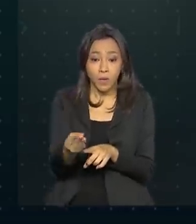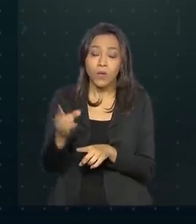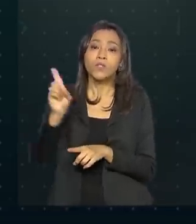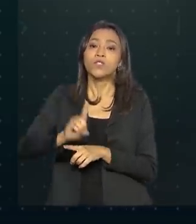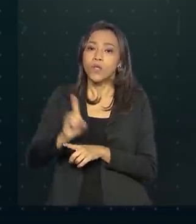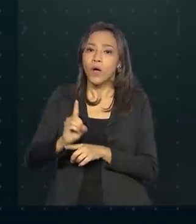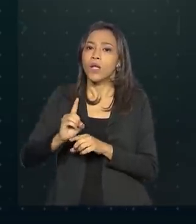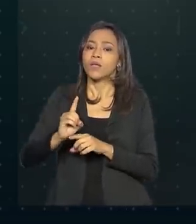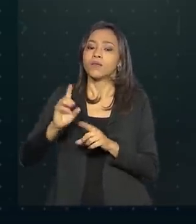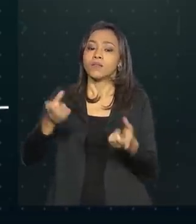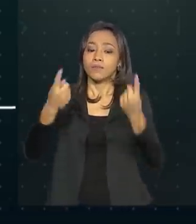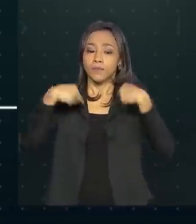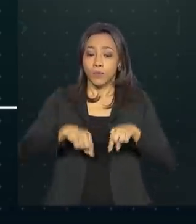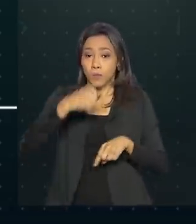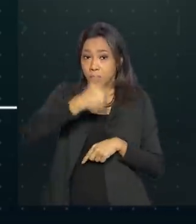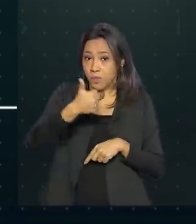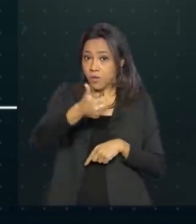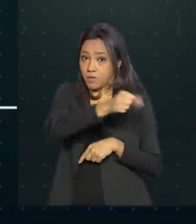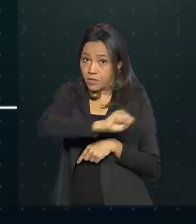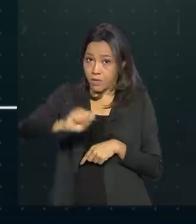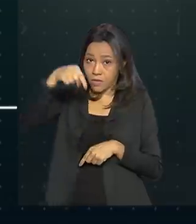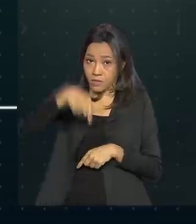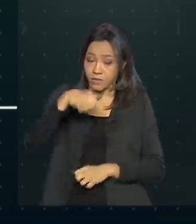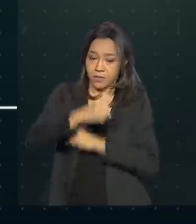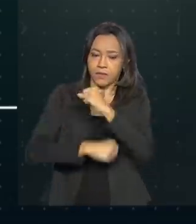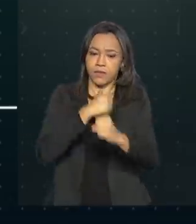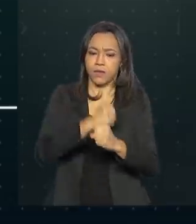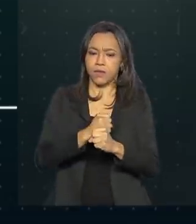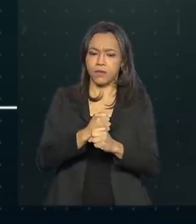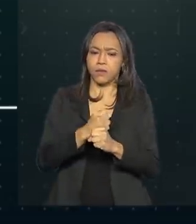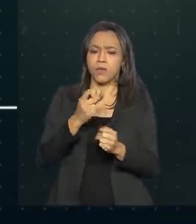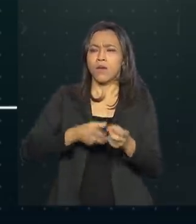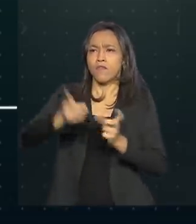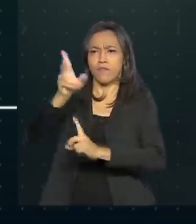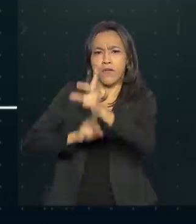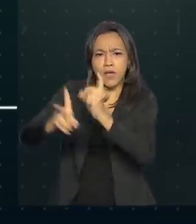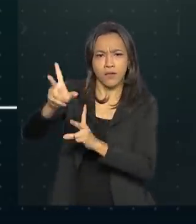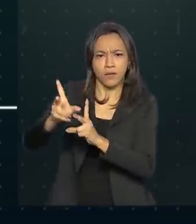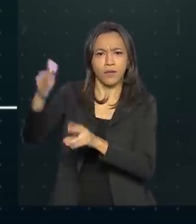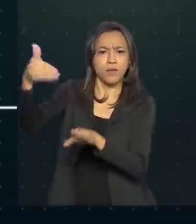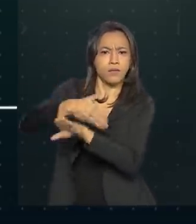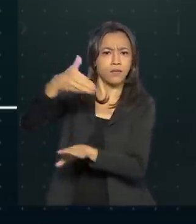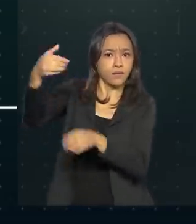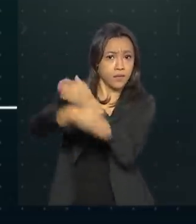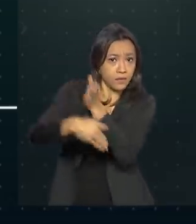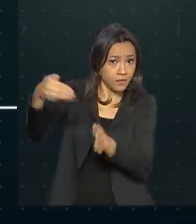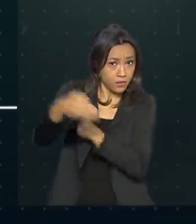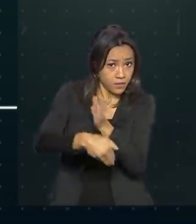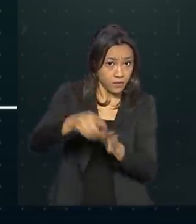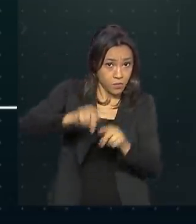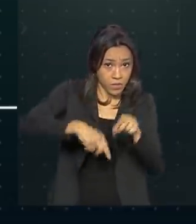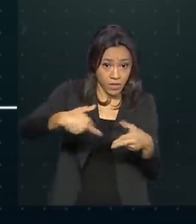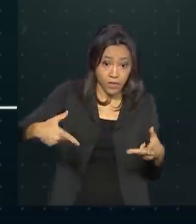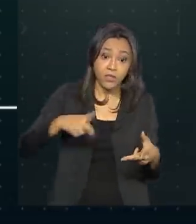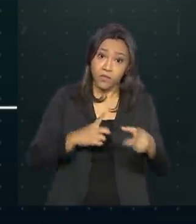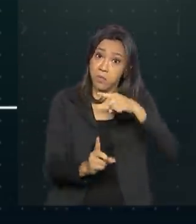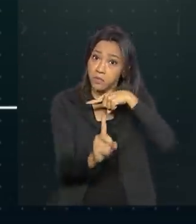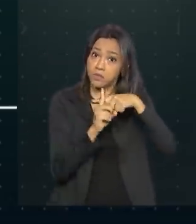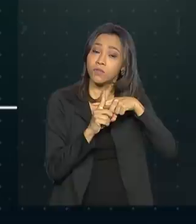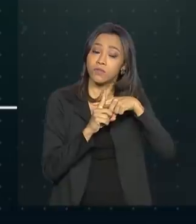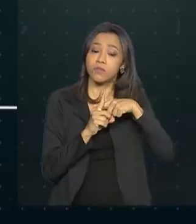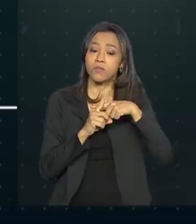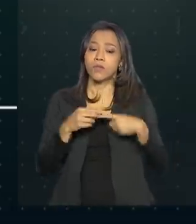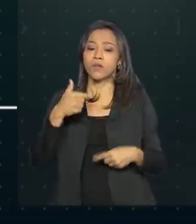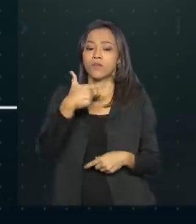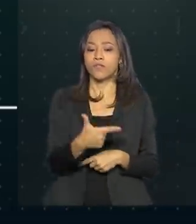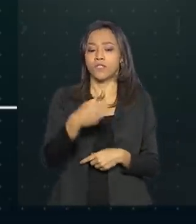dólares. No primeiro semestre do ano, a diferença entre importações e exportações garantiu saldo positivo para o Brasil de